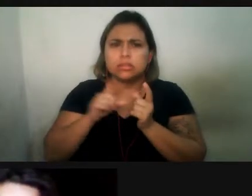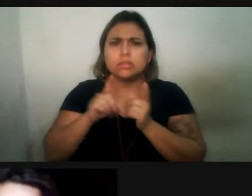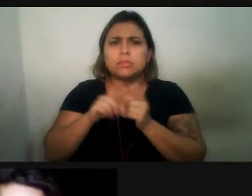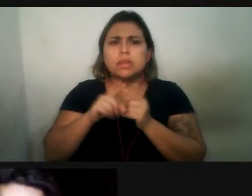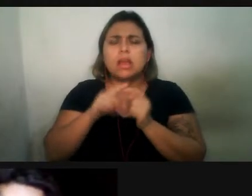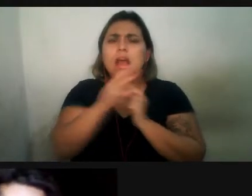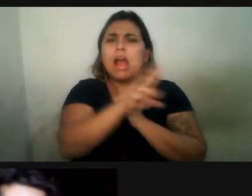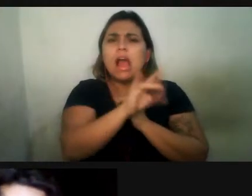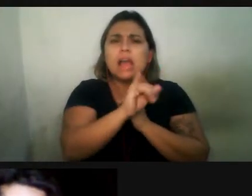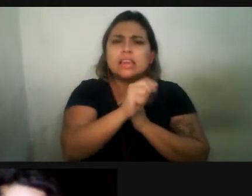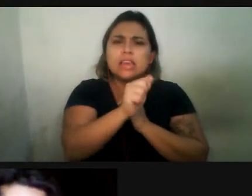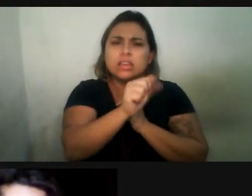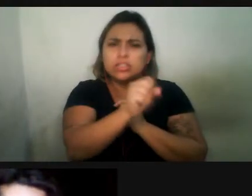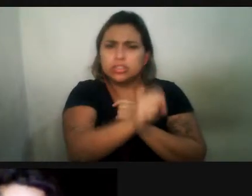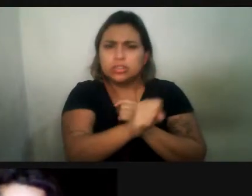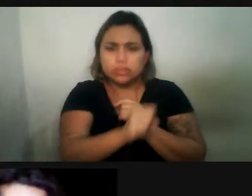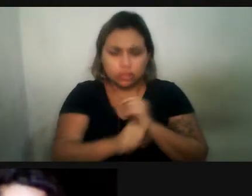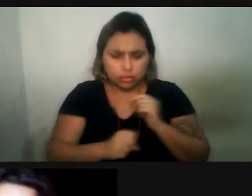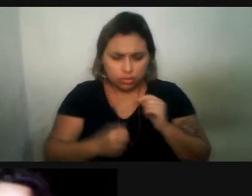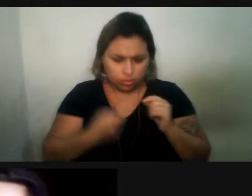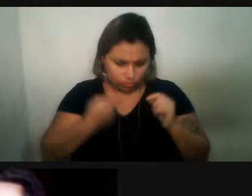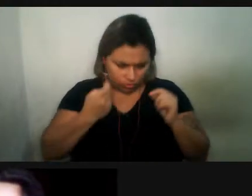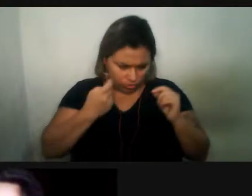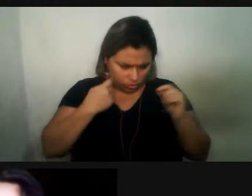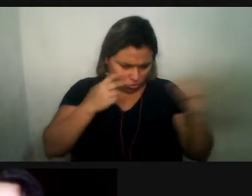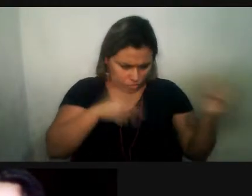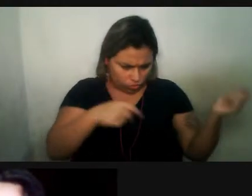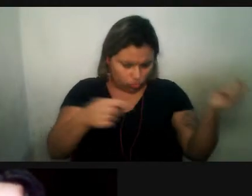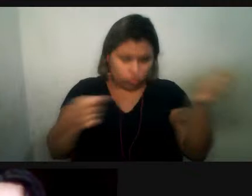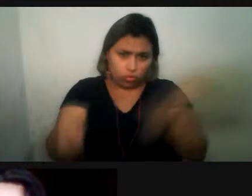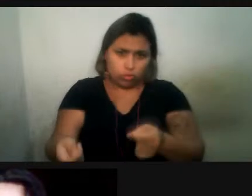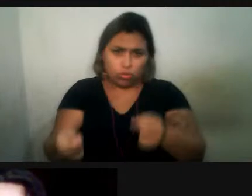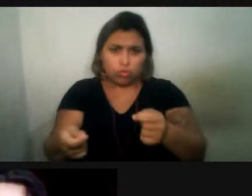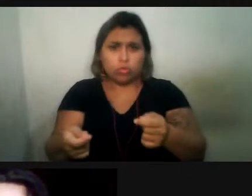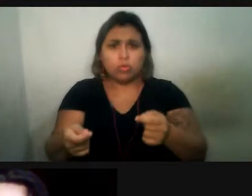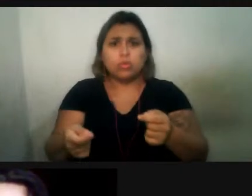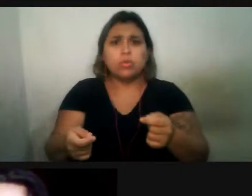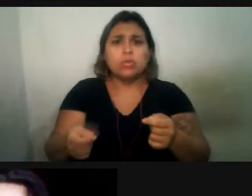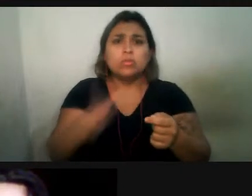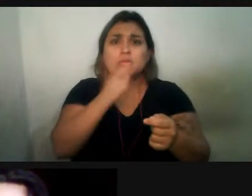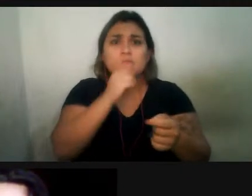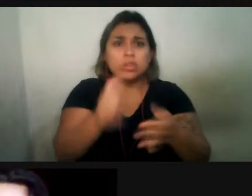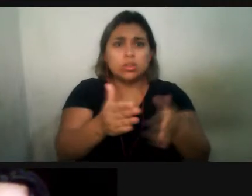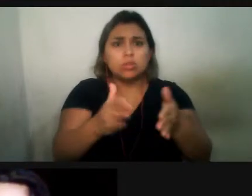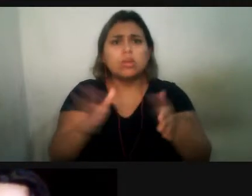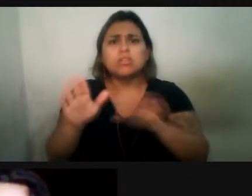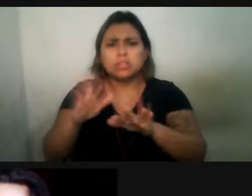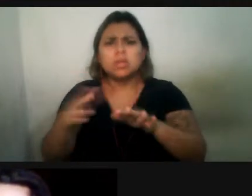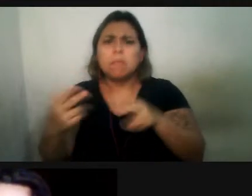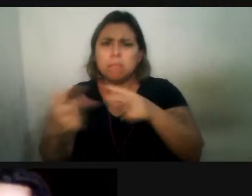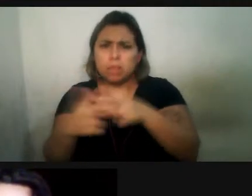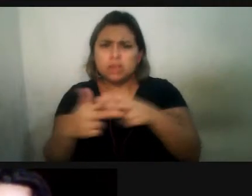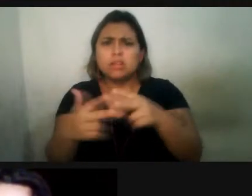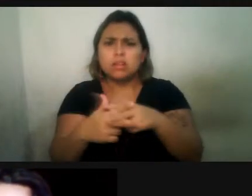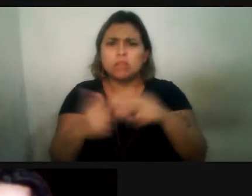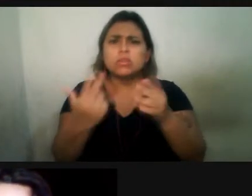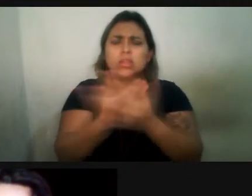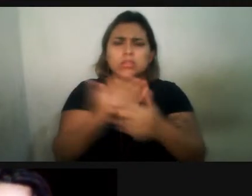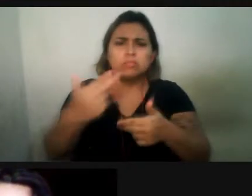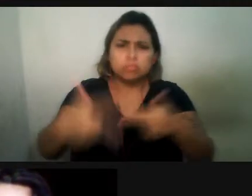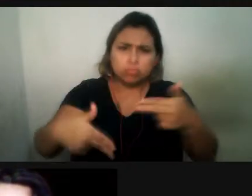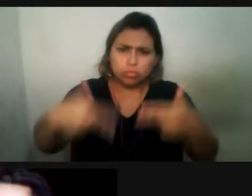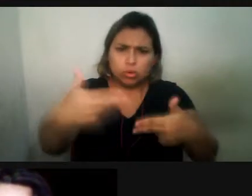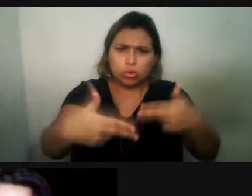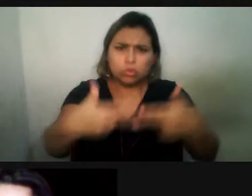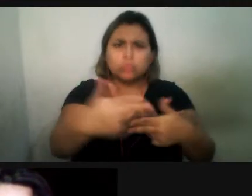que um pescador jogou ali no rio, mas eu não consegui analisar ainda, mas o que a gente escuta eles fazendo, às vezes, é um buzz, né, uns cliques mais fortes, uns